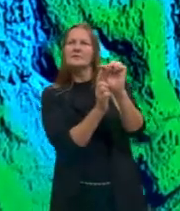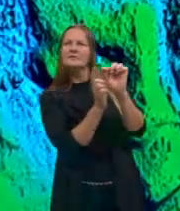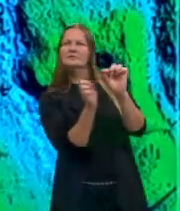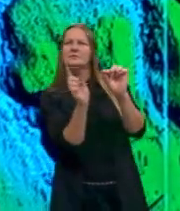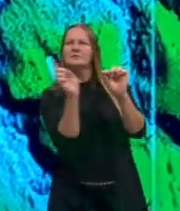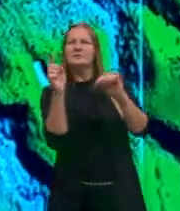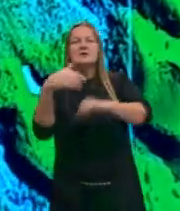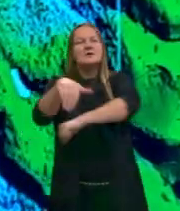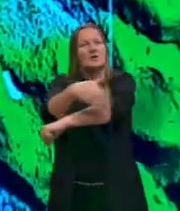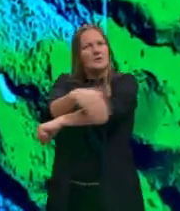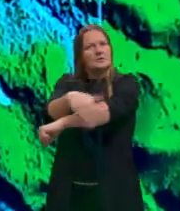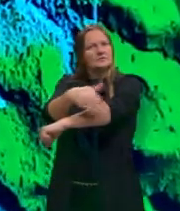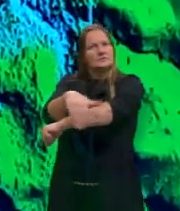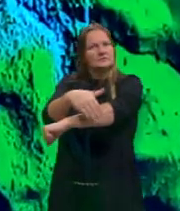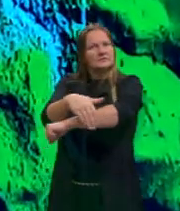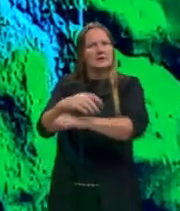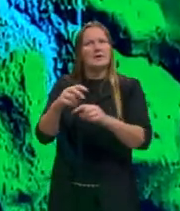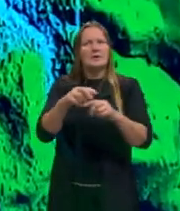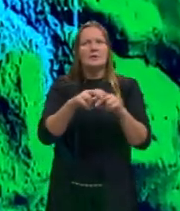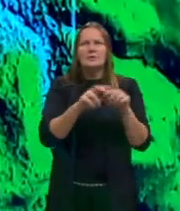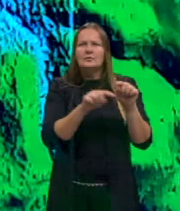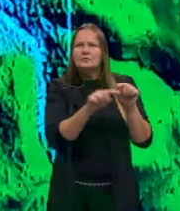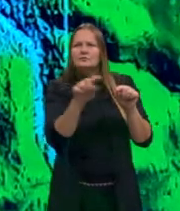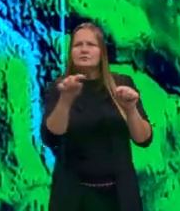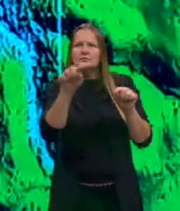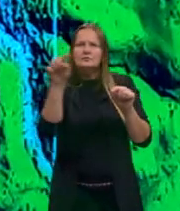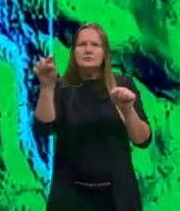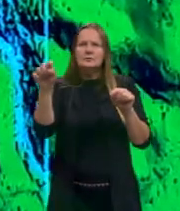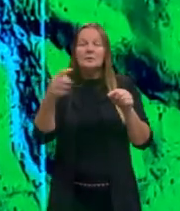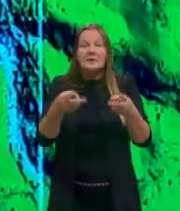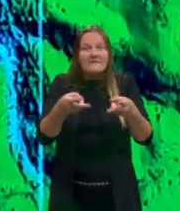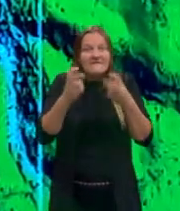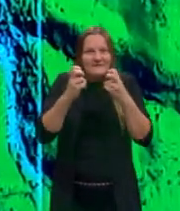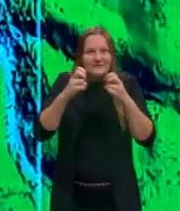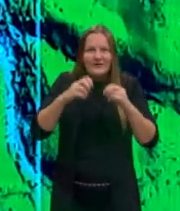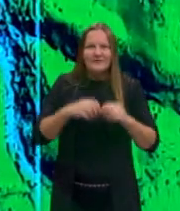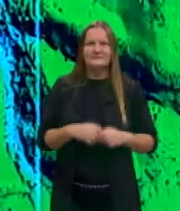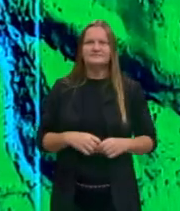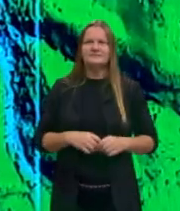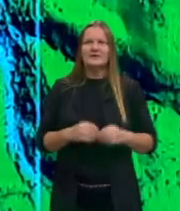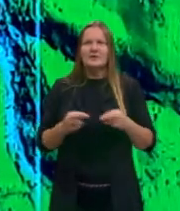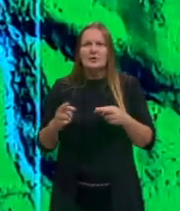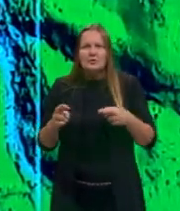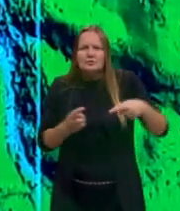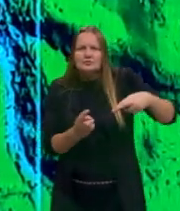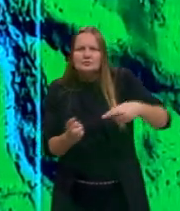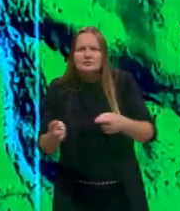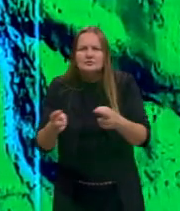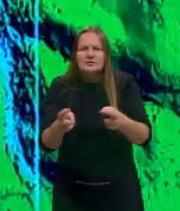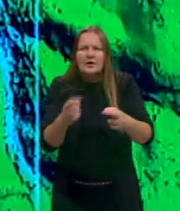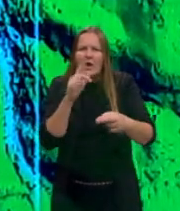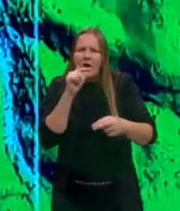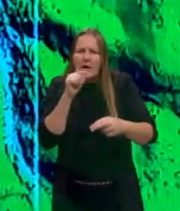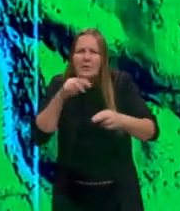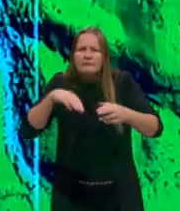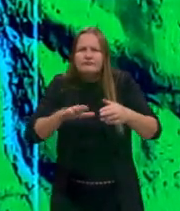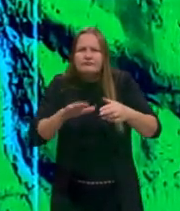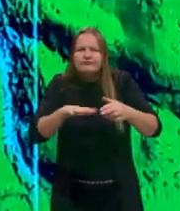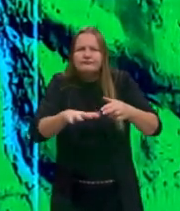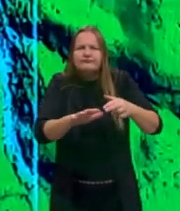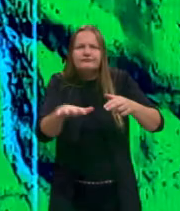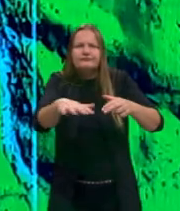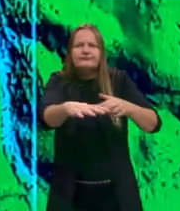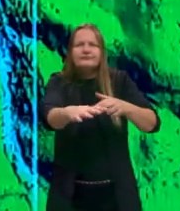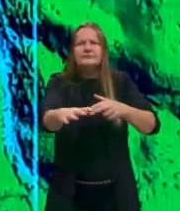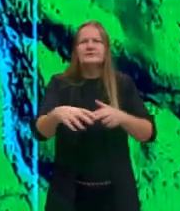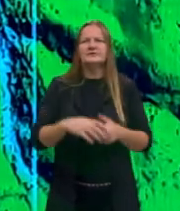é uma estrada, tá, gurizada? Ó, aqui nós temos uma estrada. Aqui são pequenos rios, riachos, córregos, né,